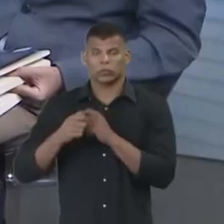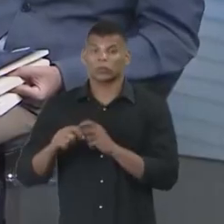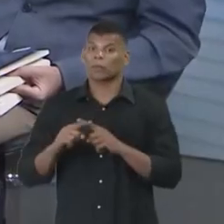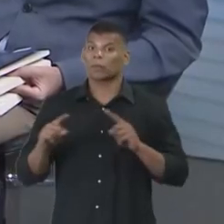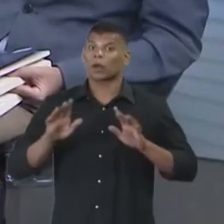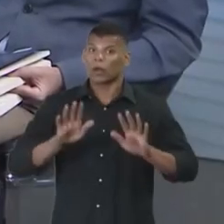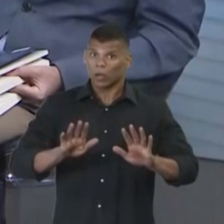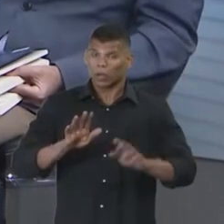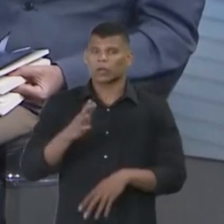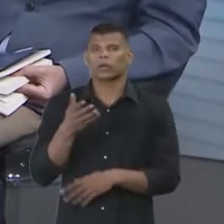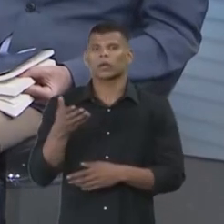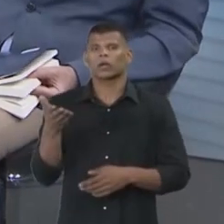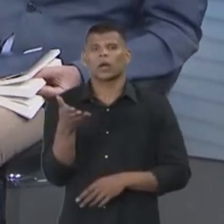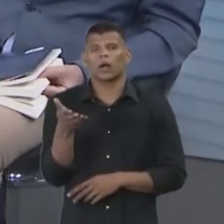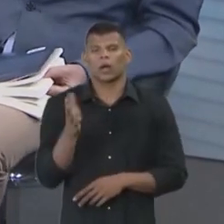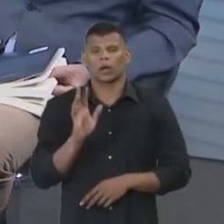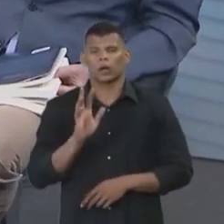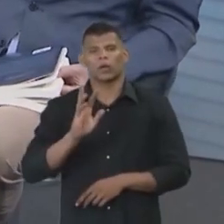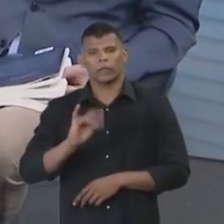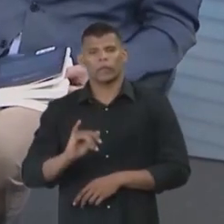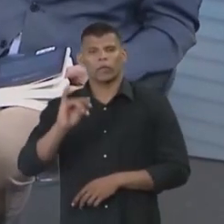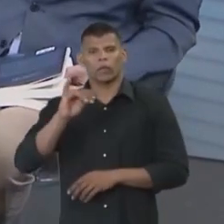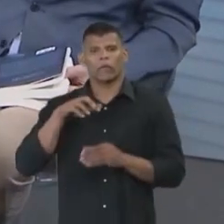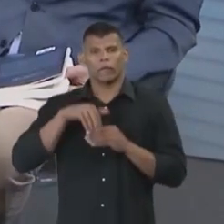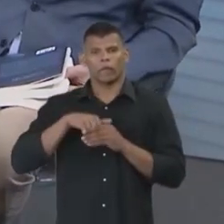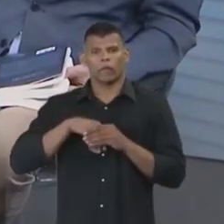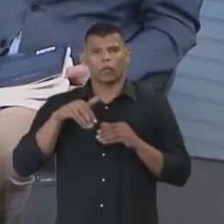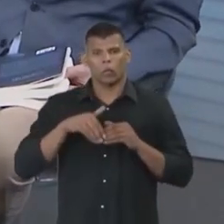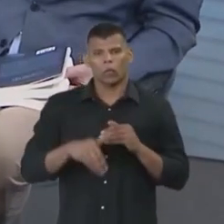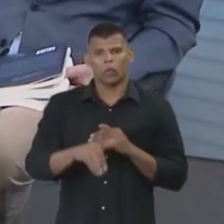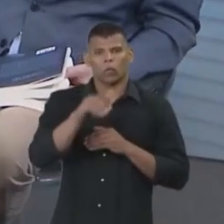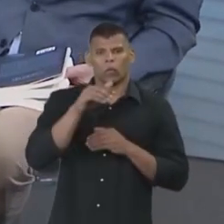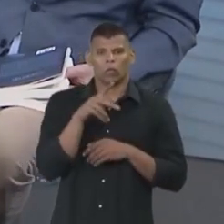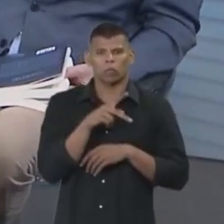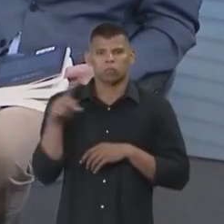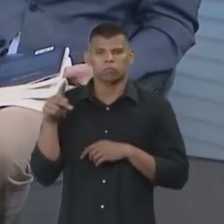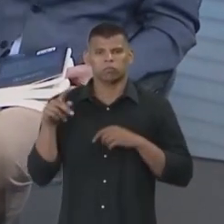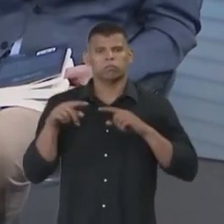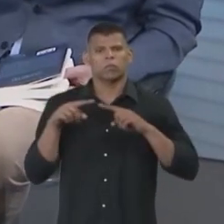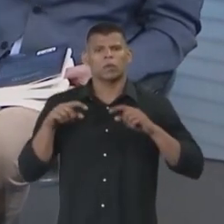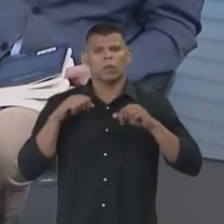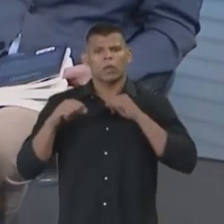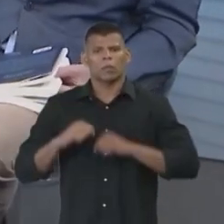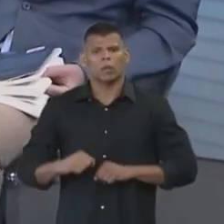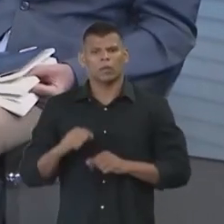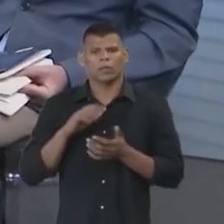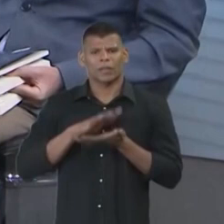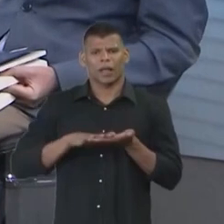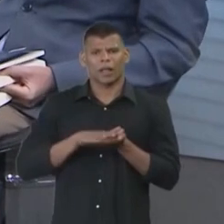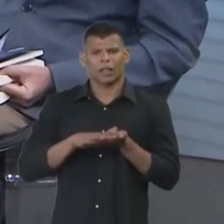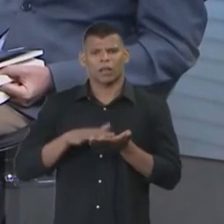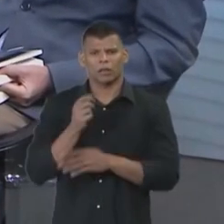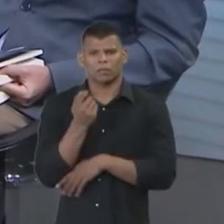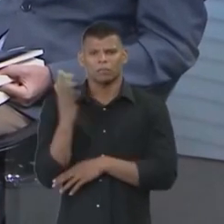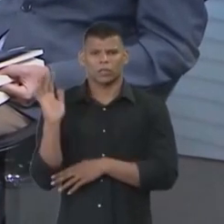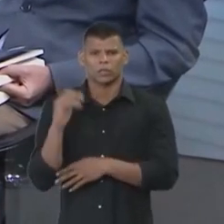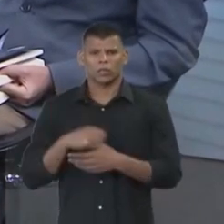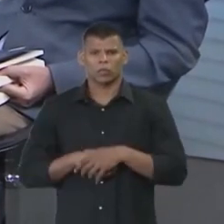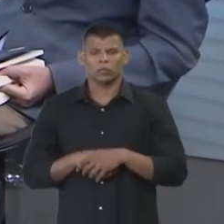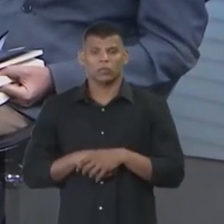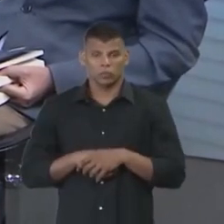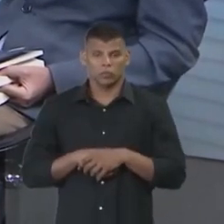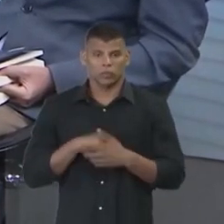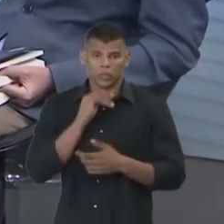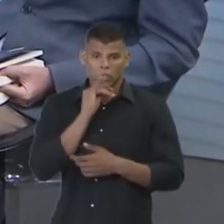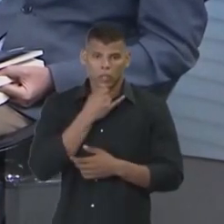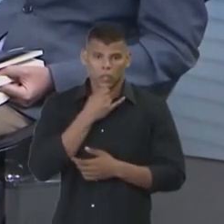ordem do dia, doutora? Nós estamos numa eleição, por exemplo, no Brasil nós estamos numa eleição presidencial que, infelizmente, não está se debatendo absolutamente nada. É uma tristeza,